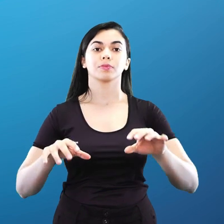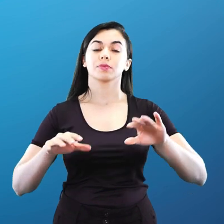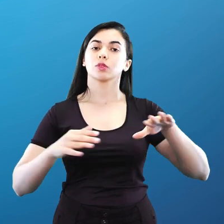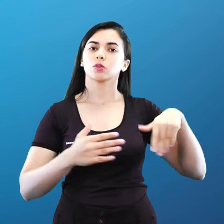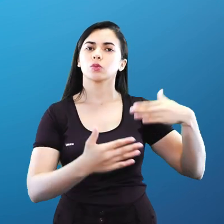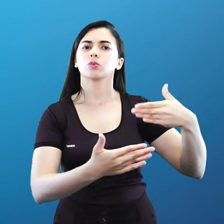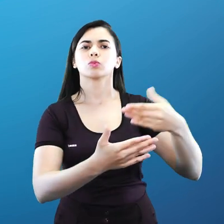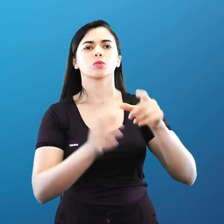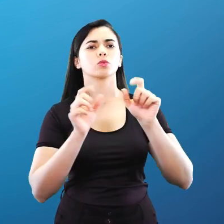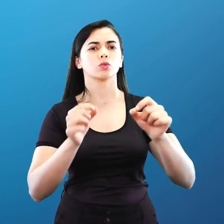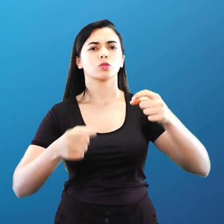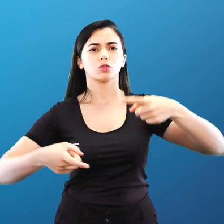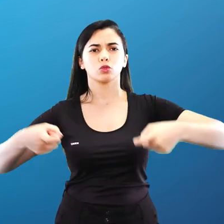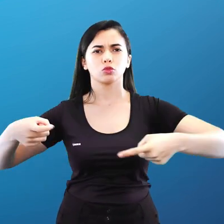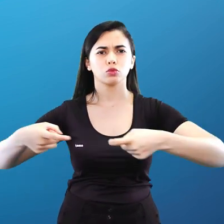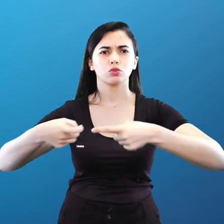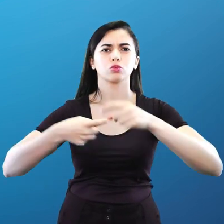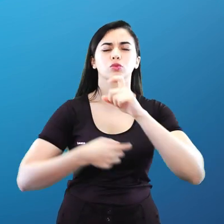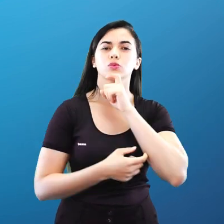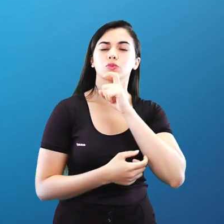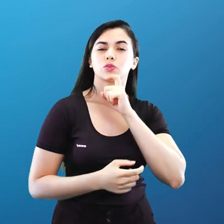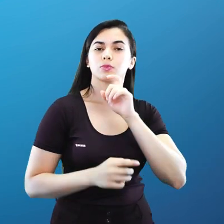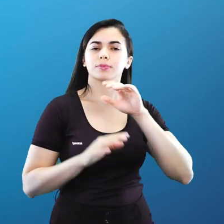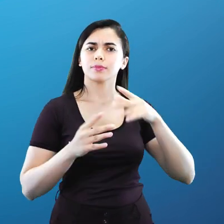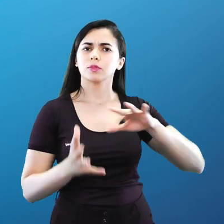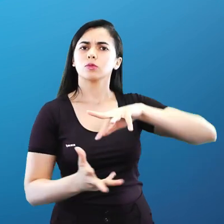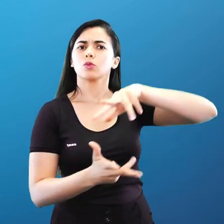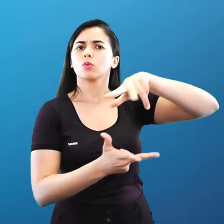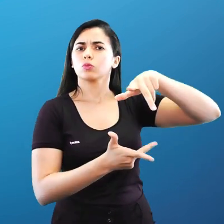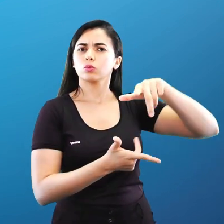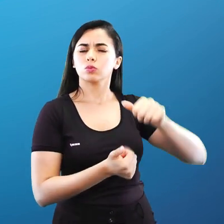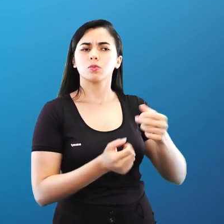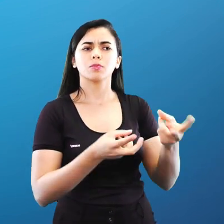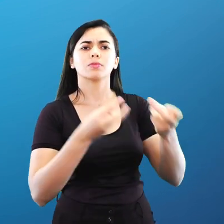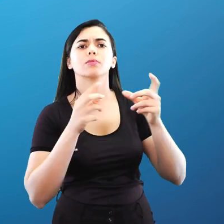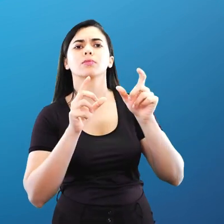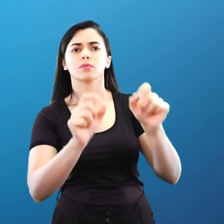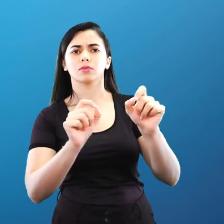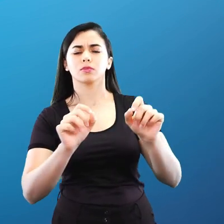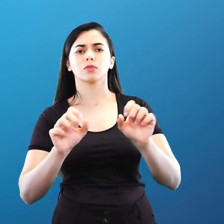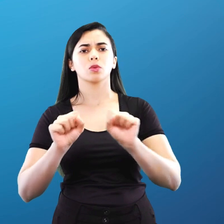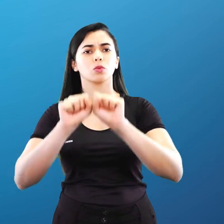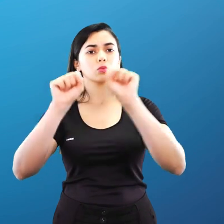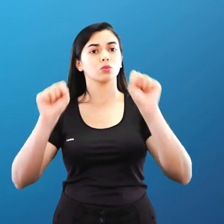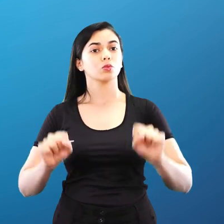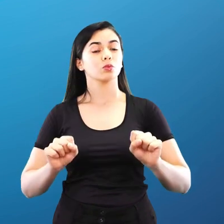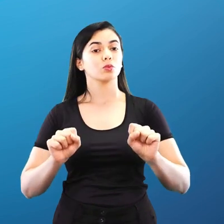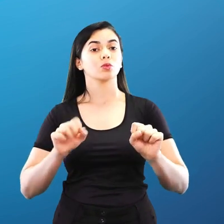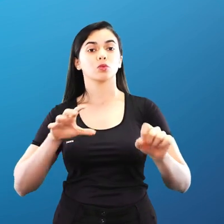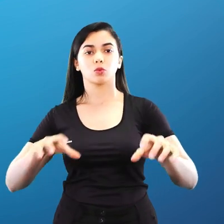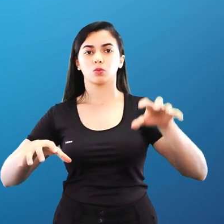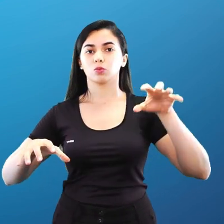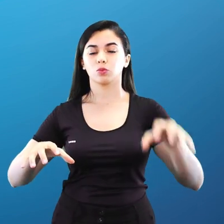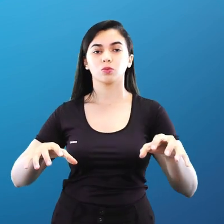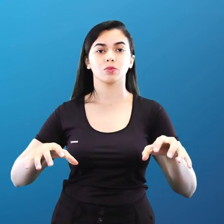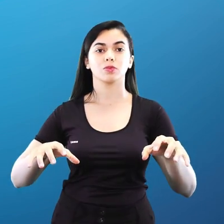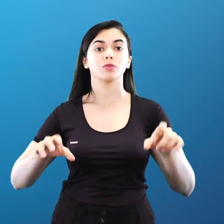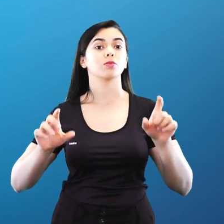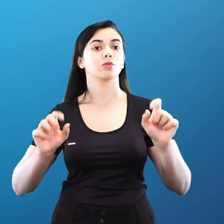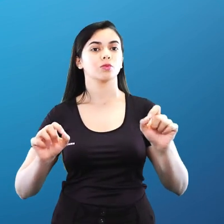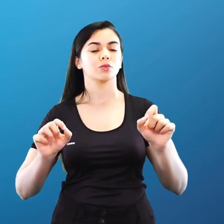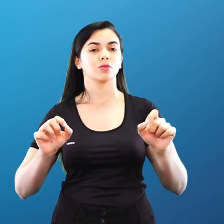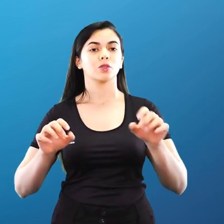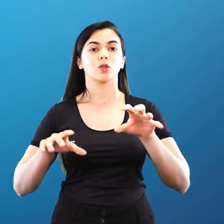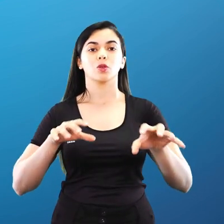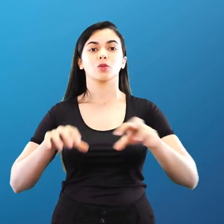Fria, o mundo foi caracterizado, caros amigos, por um sistema bipolar, que era dominado aí por duas